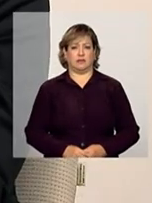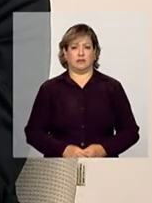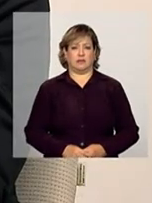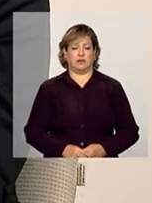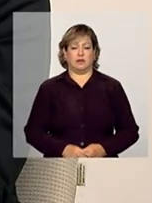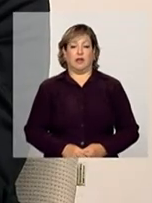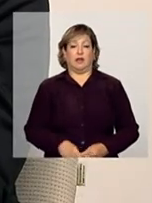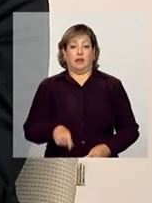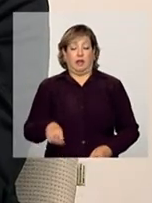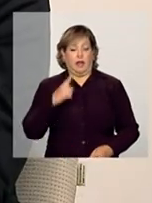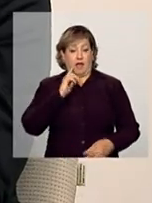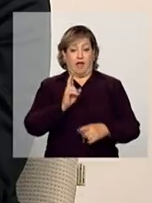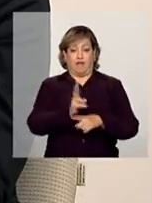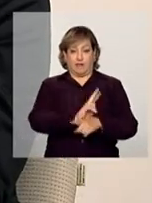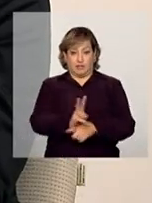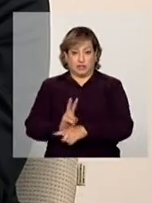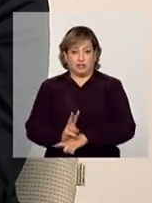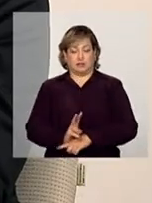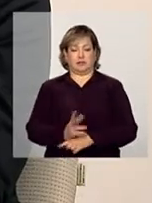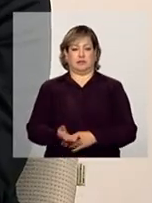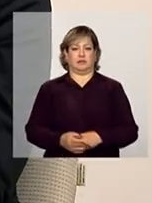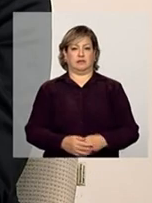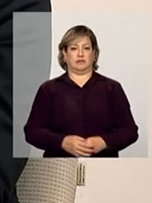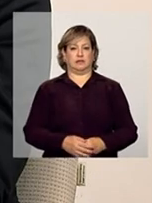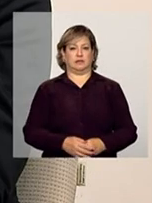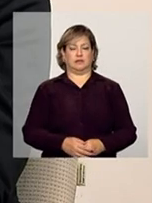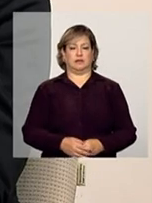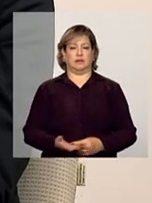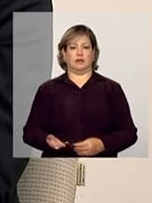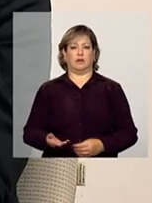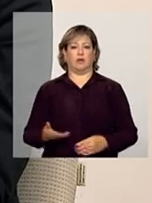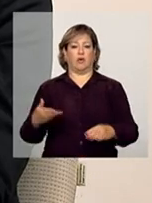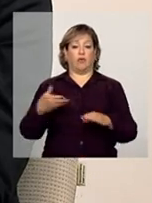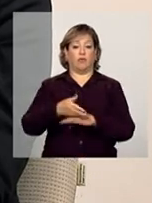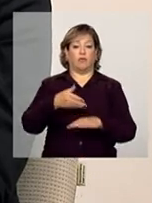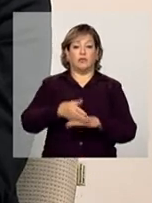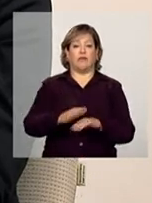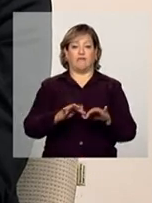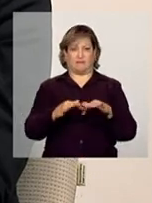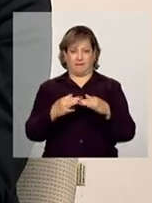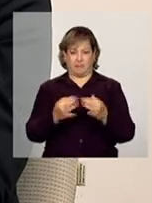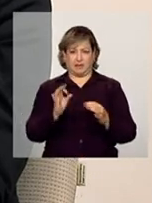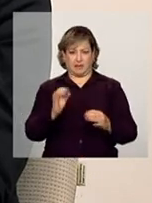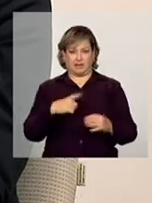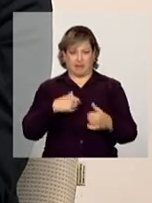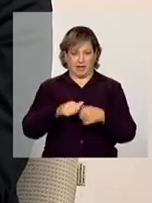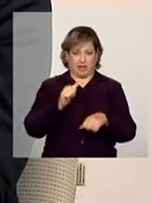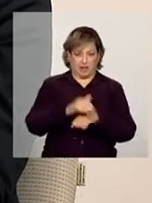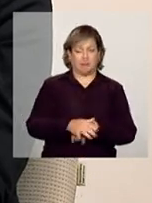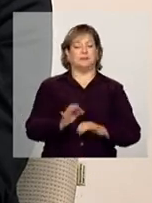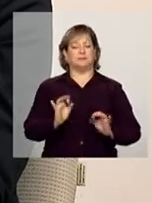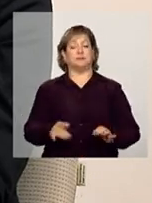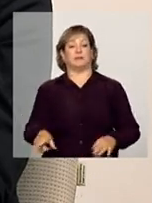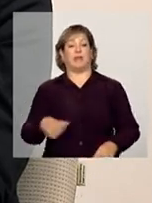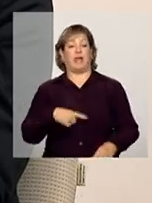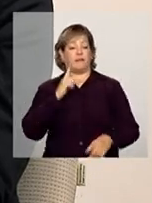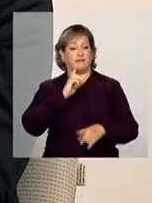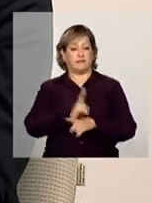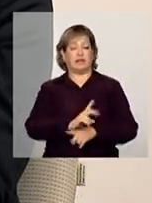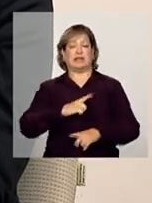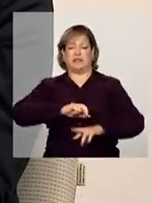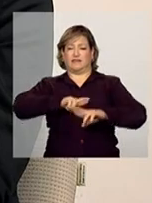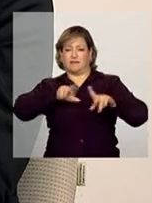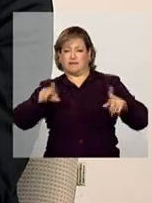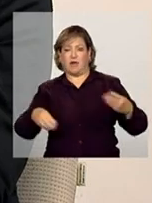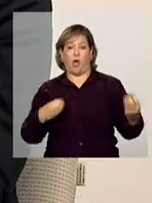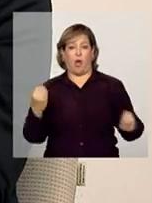A vigilância, o fluxo das famílias que estão em descumprimento. Exatamente. Certo. Então, a vigilância, ela tem uma série de ferramentas da qual